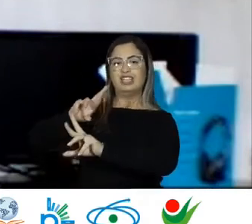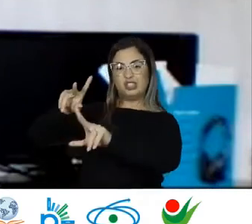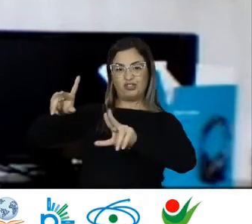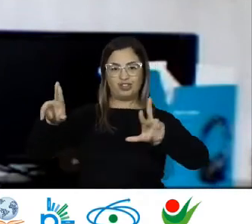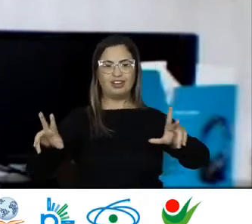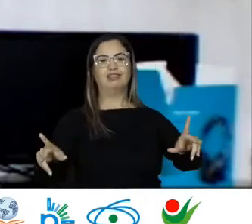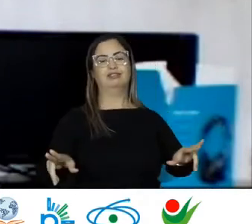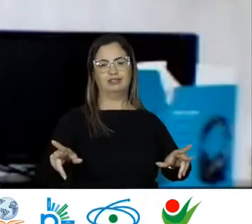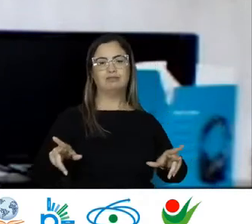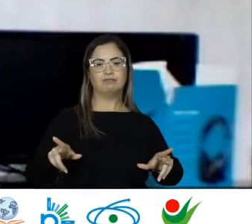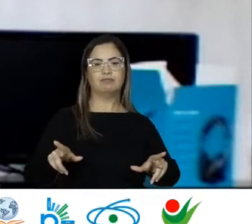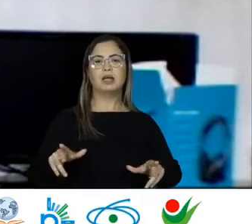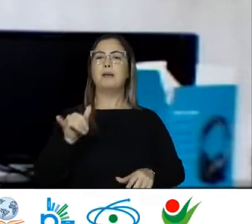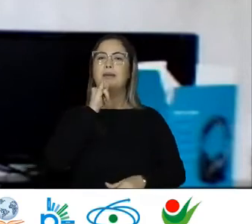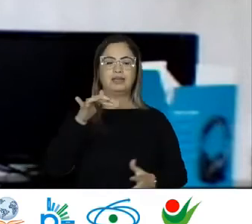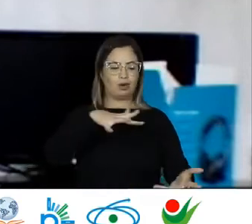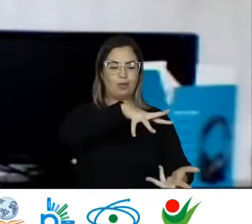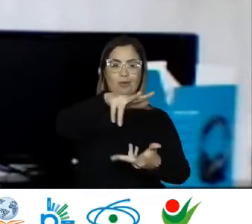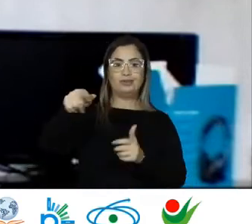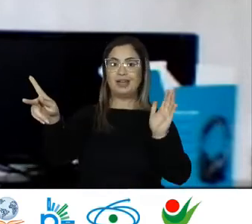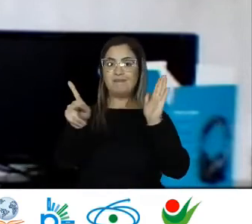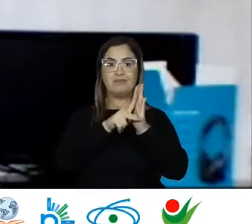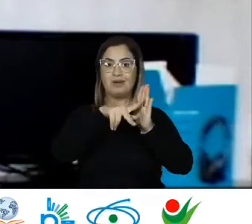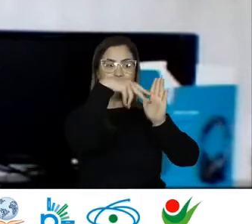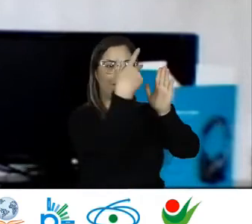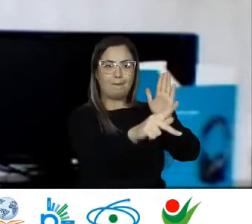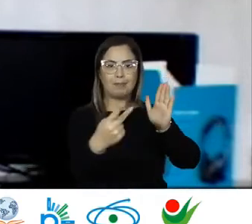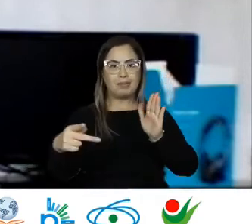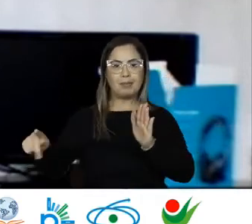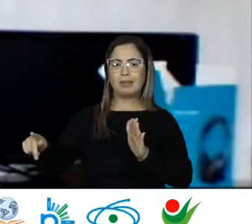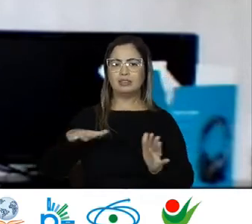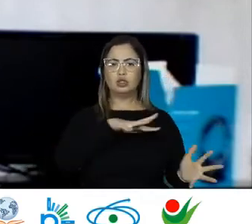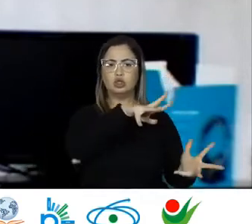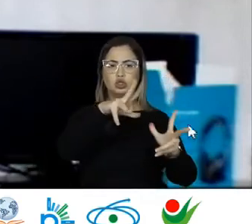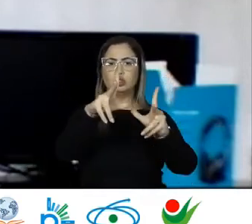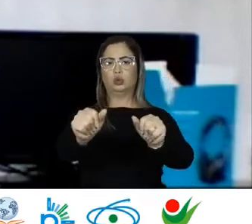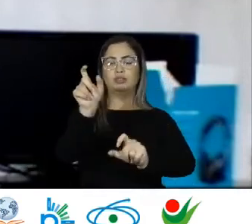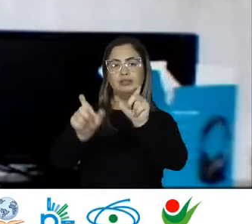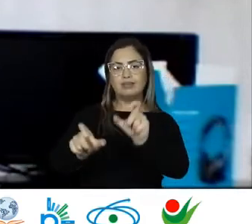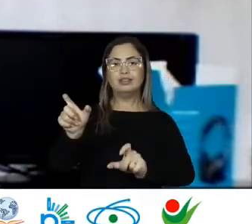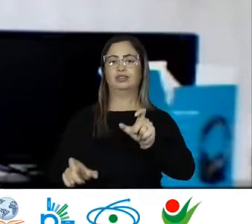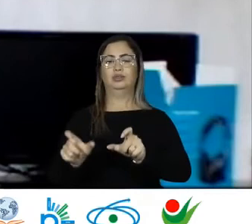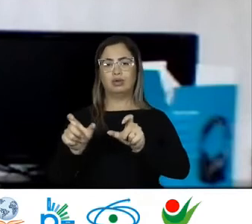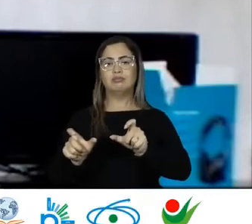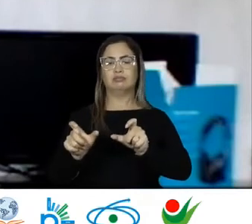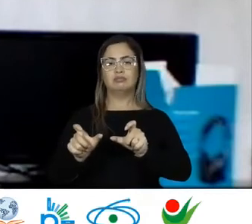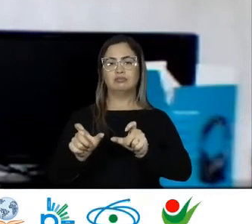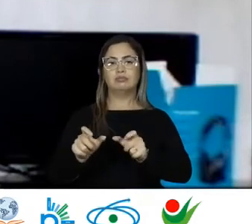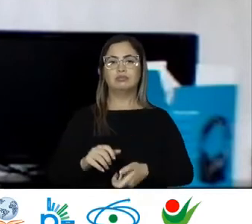Porque o planeta É de todo mundo Quem cria As fronteiras artificiais Os estados nacionais São os poderes Estabelecidos